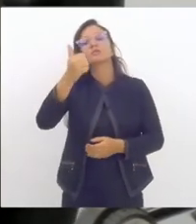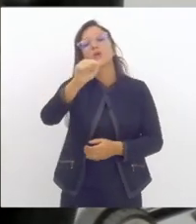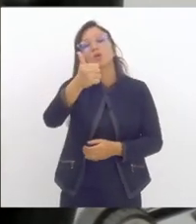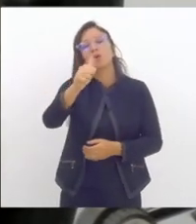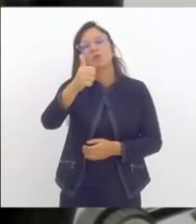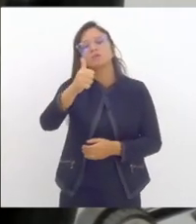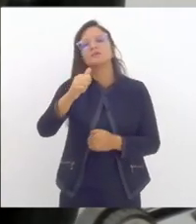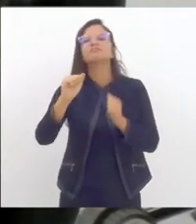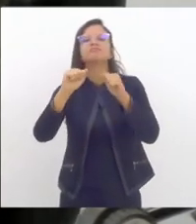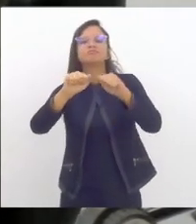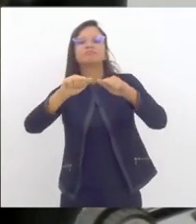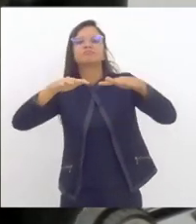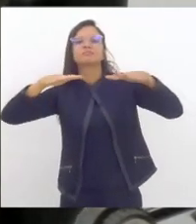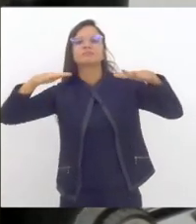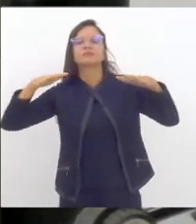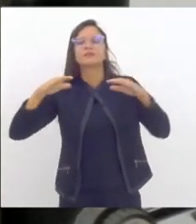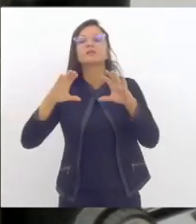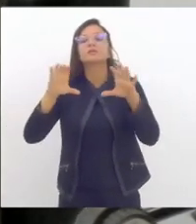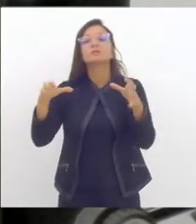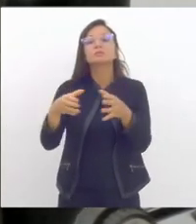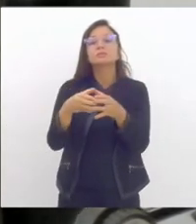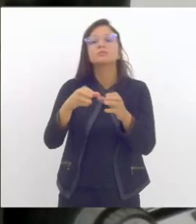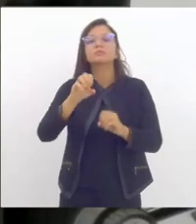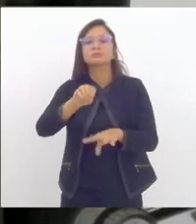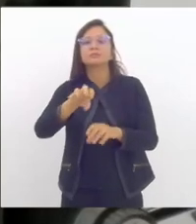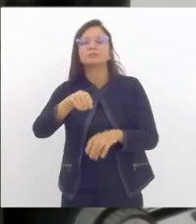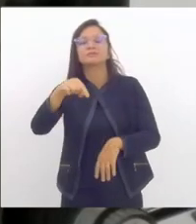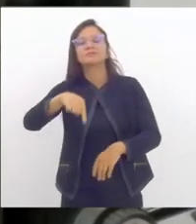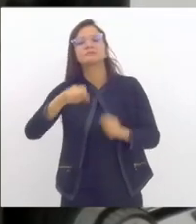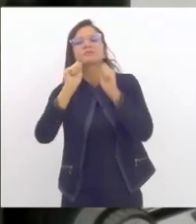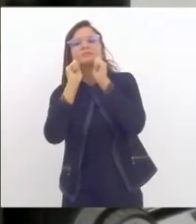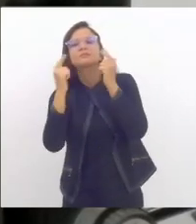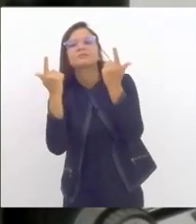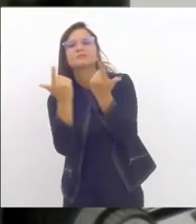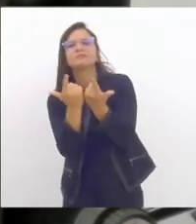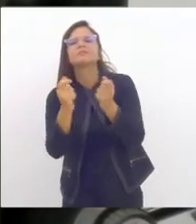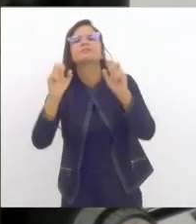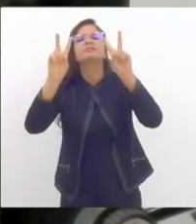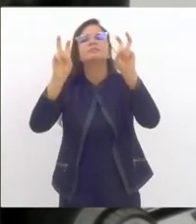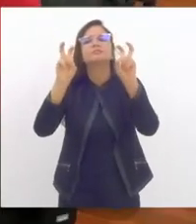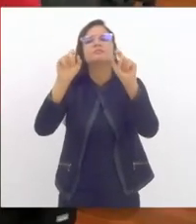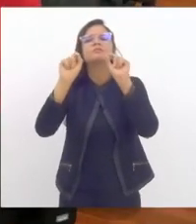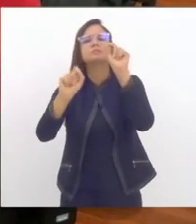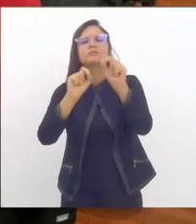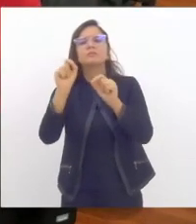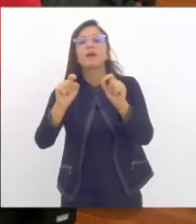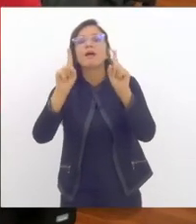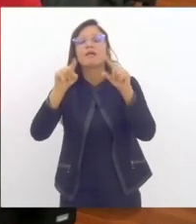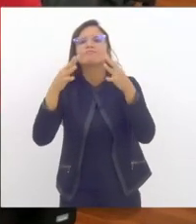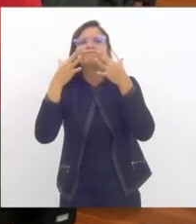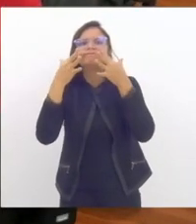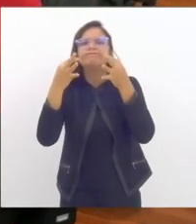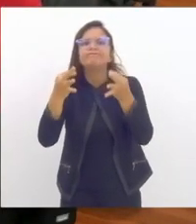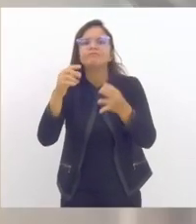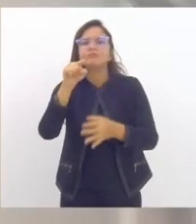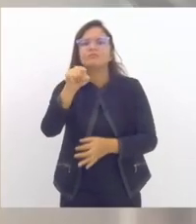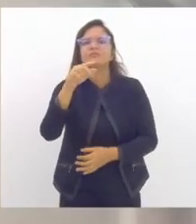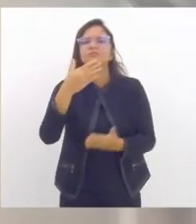pública da Comissão de Educação da ALERJ com o tema Atenção à Saúde Mental dos Estudantes.